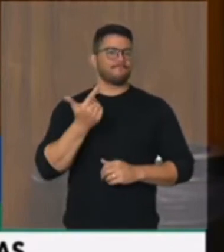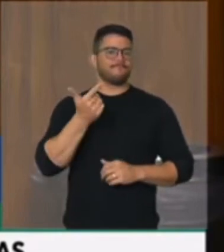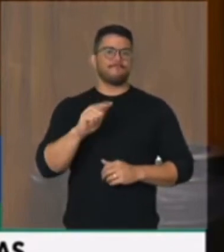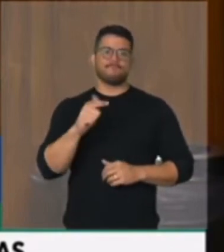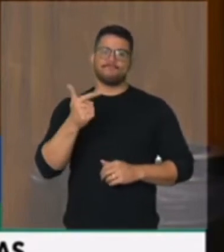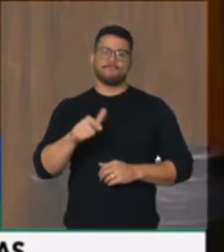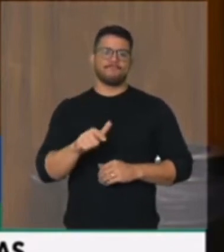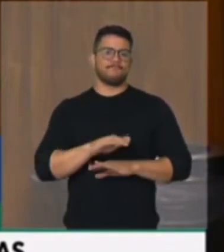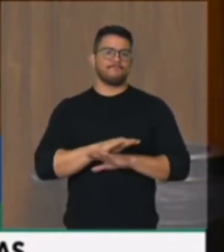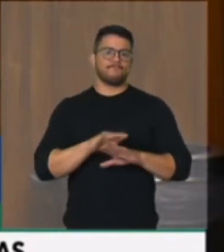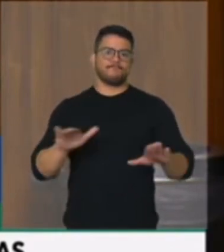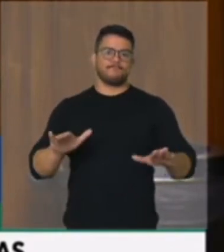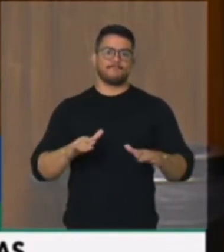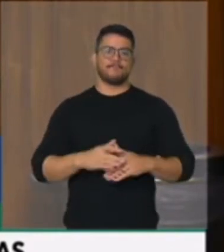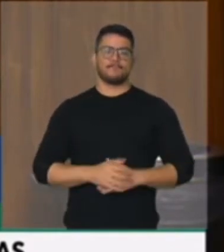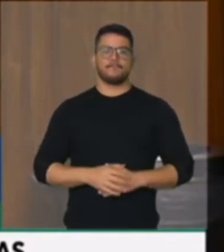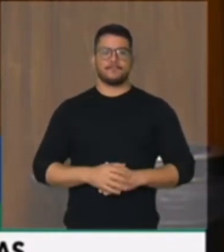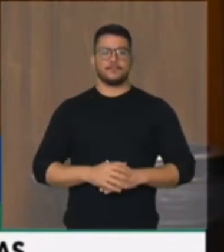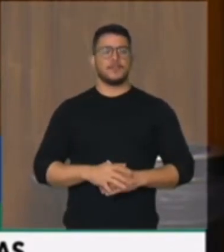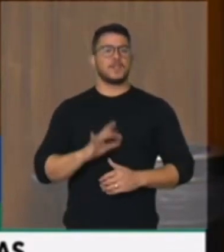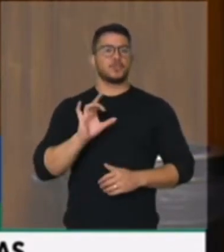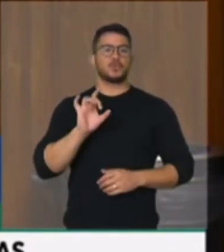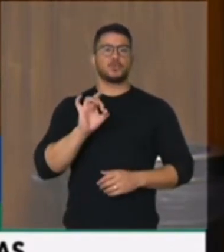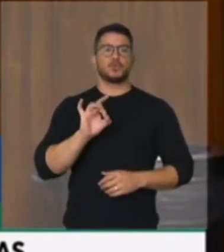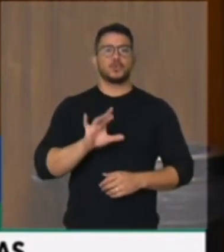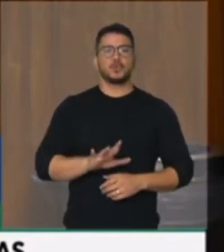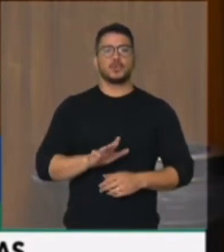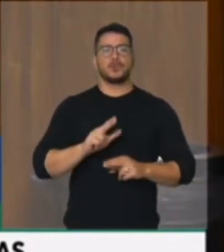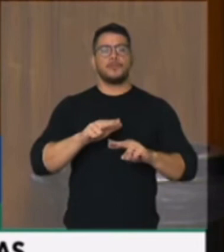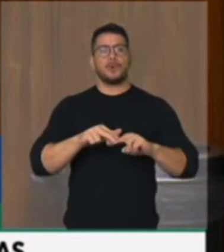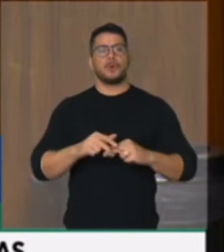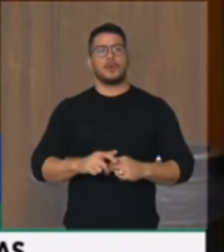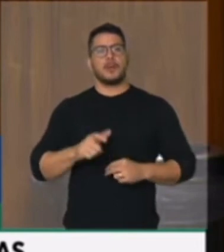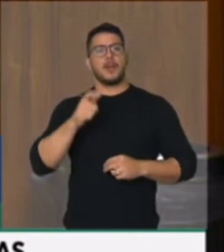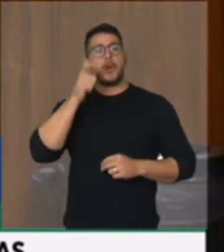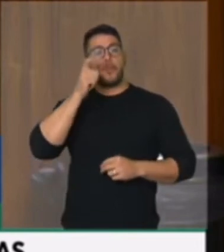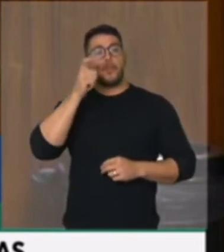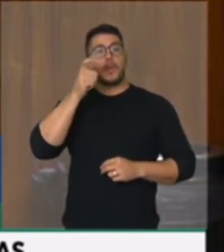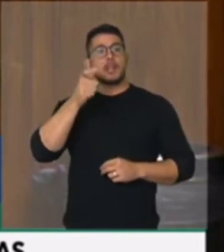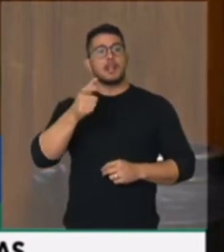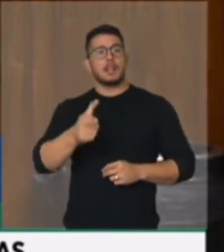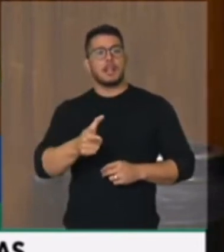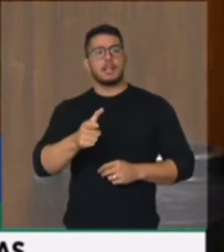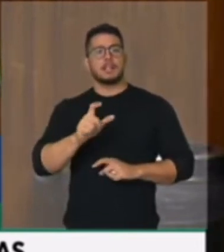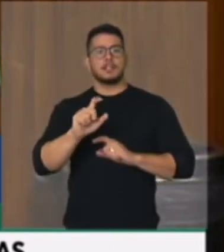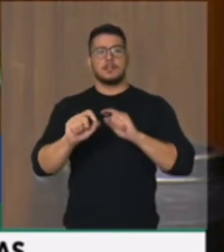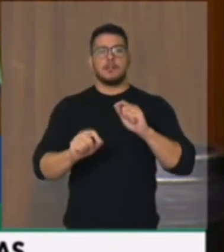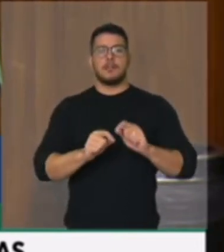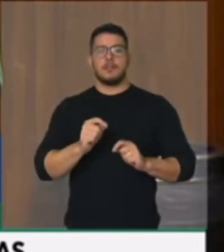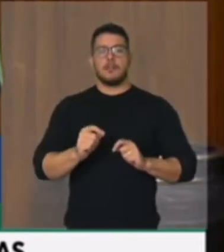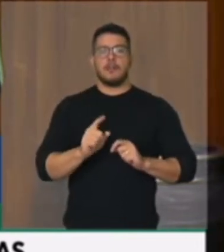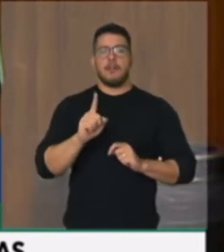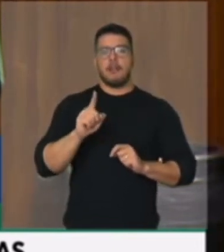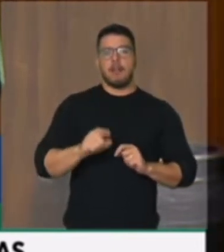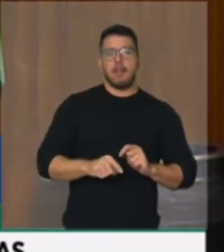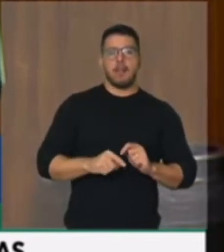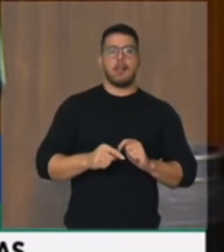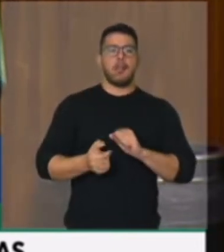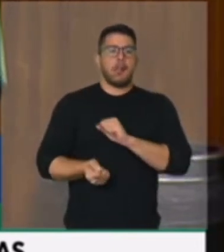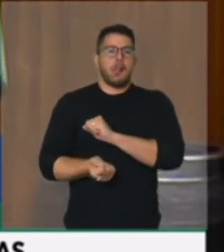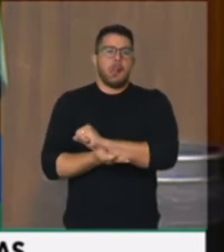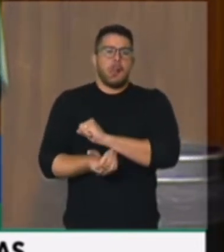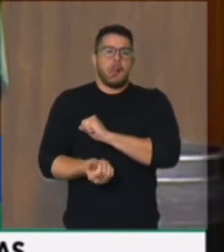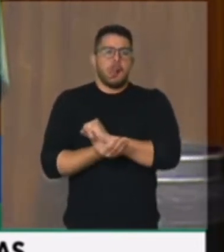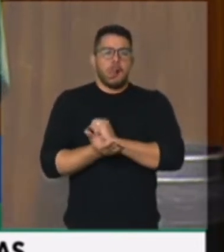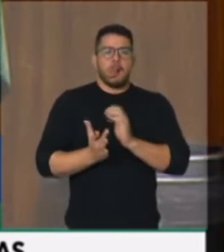nenhum, nenhum, simplesmente o interesse, motivo da trairagem, de quem é traidor